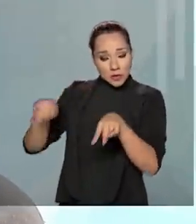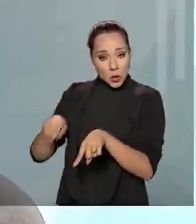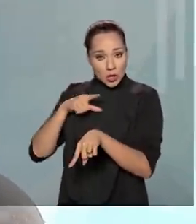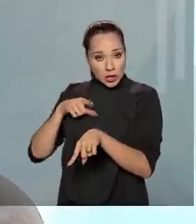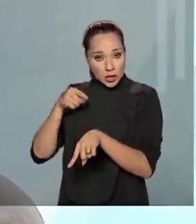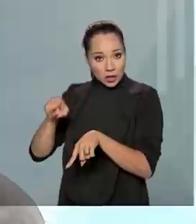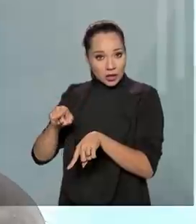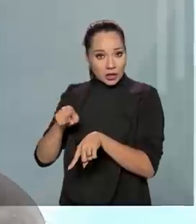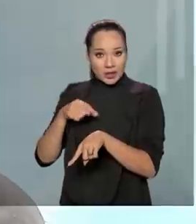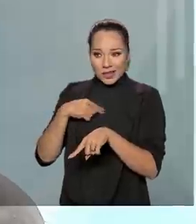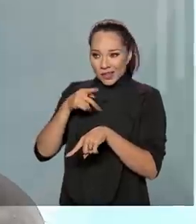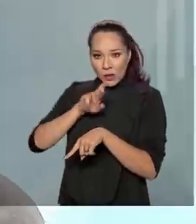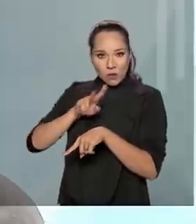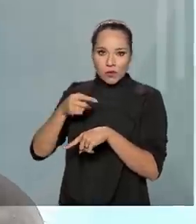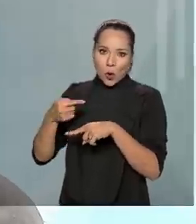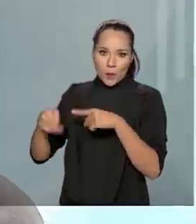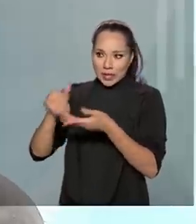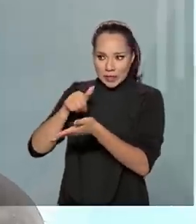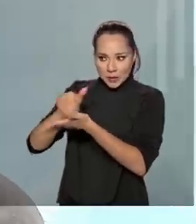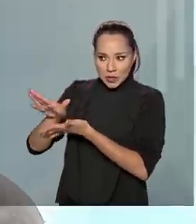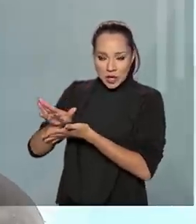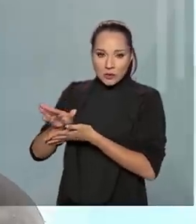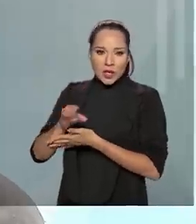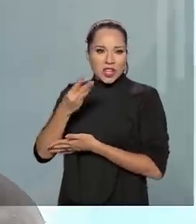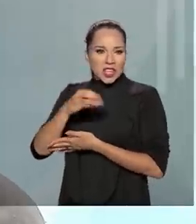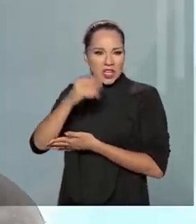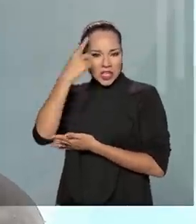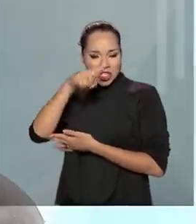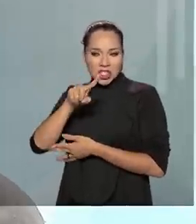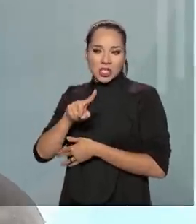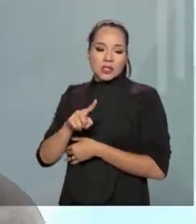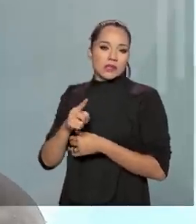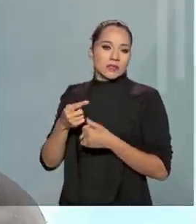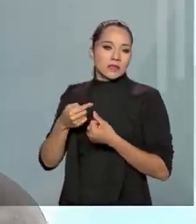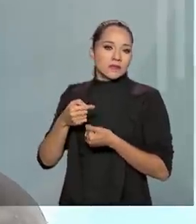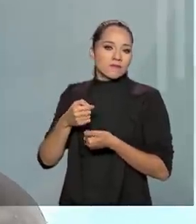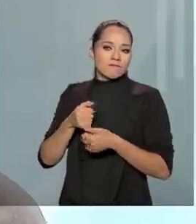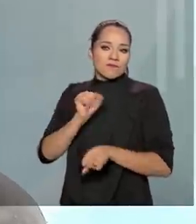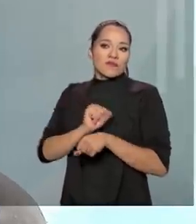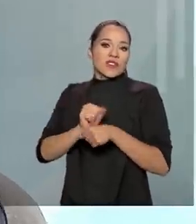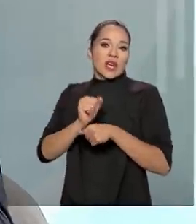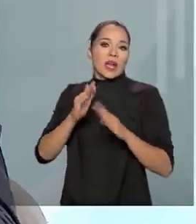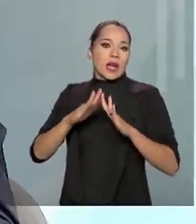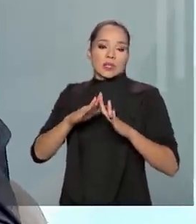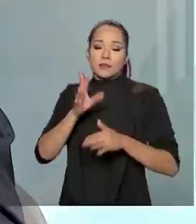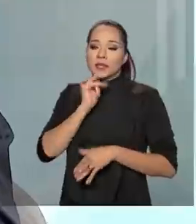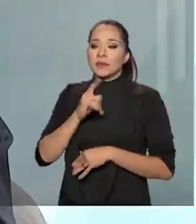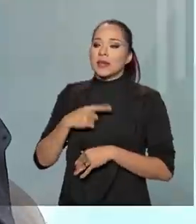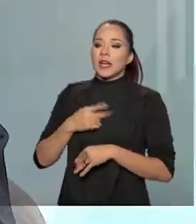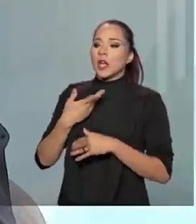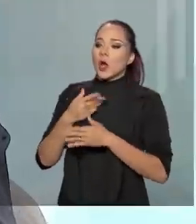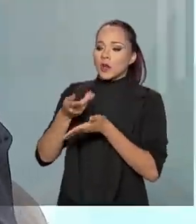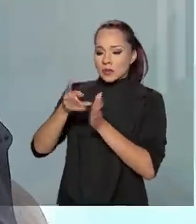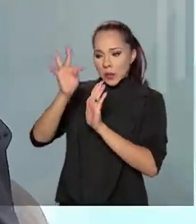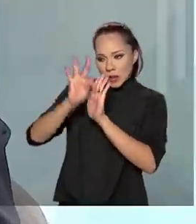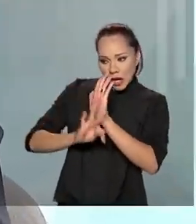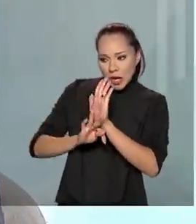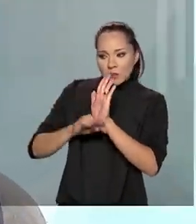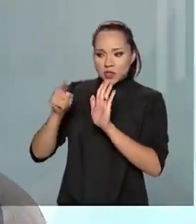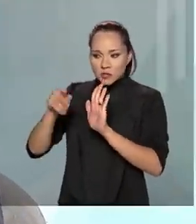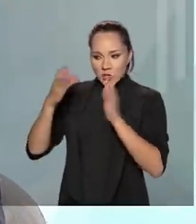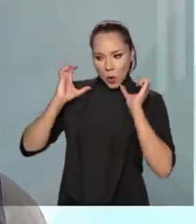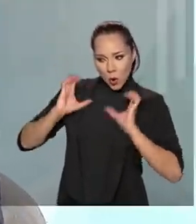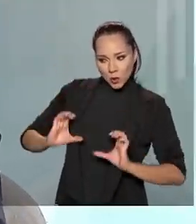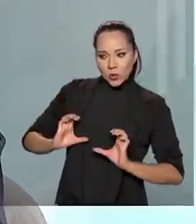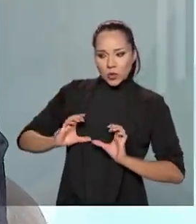que não caracterize demissão, vá até 30 dias de suspensão, a gente permite que ele faça um termo de ajustamento de conduta, onde